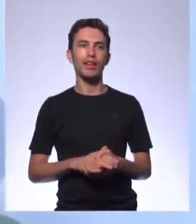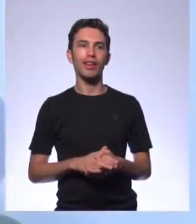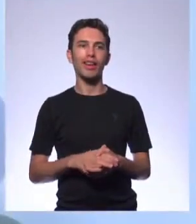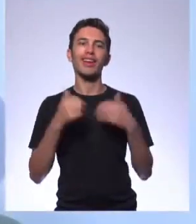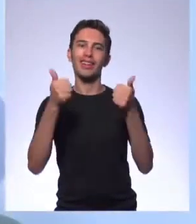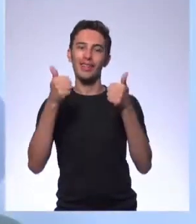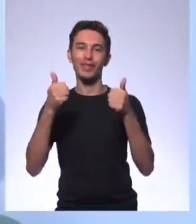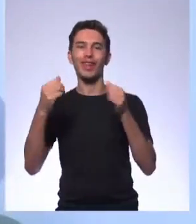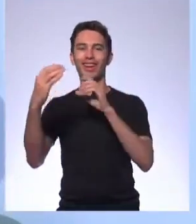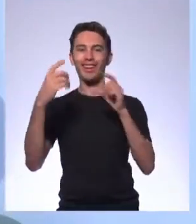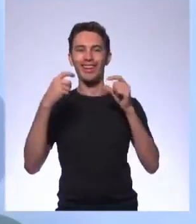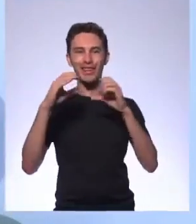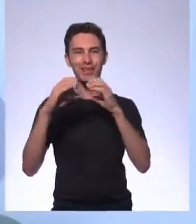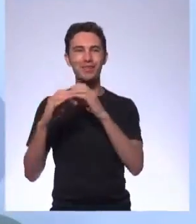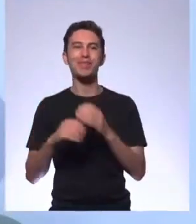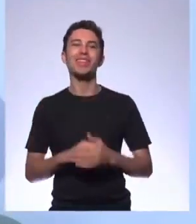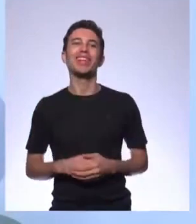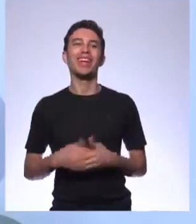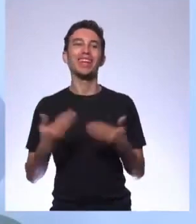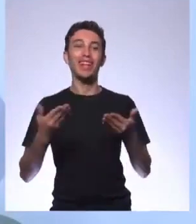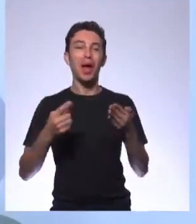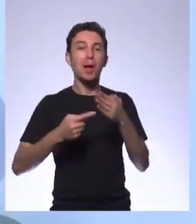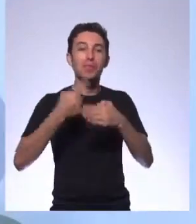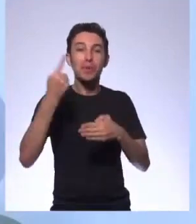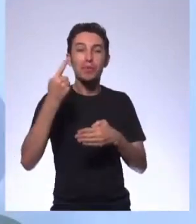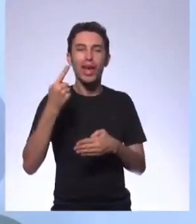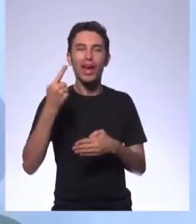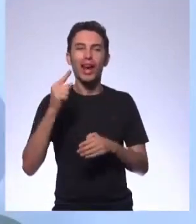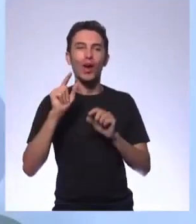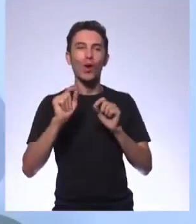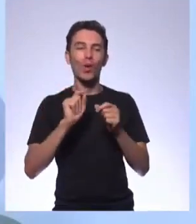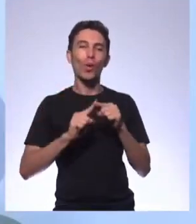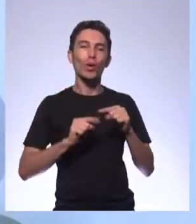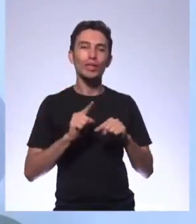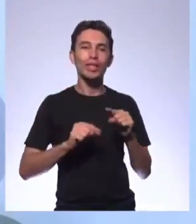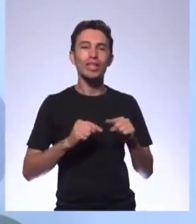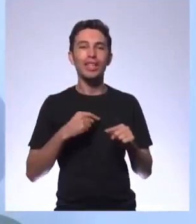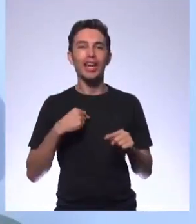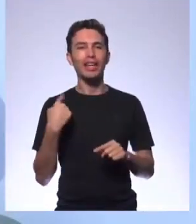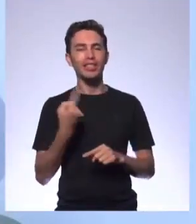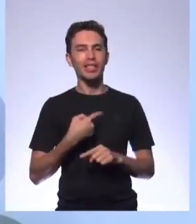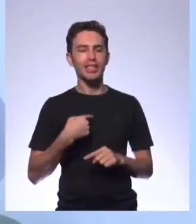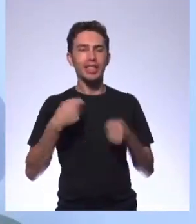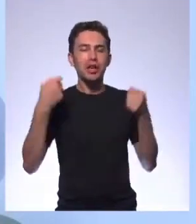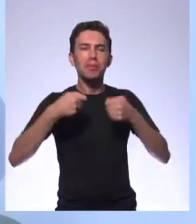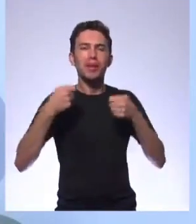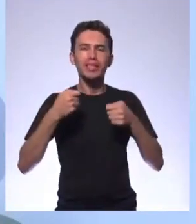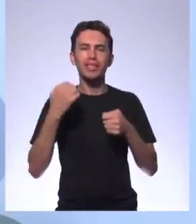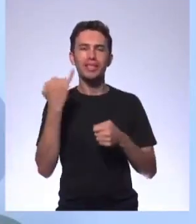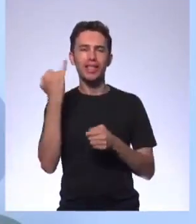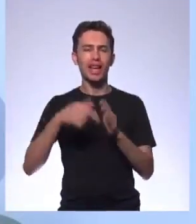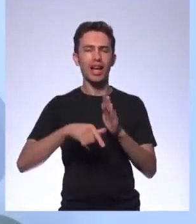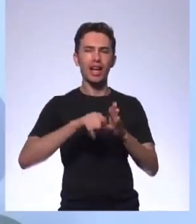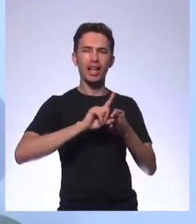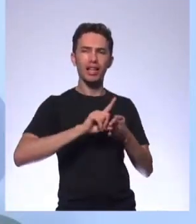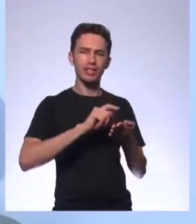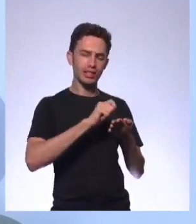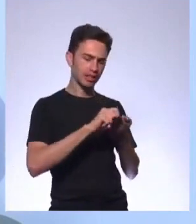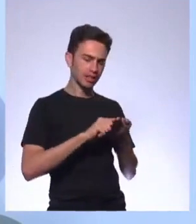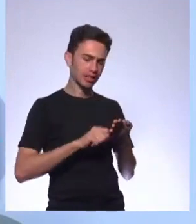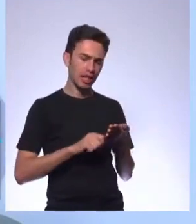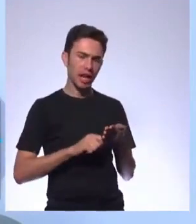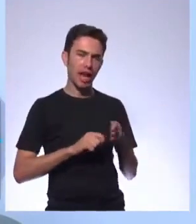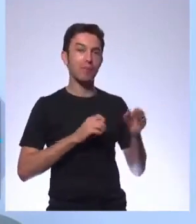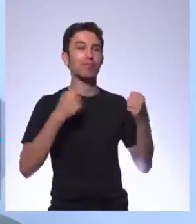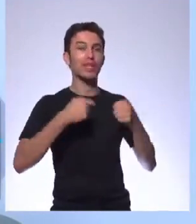Isso. obrigada. A primeira coisa que a gente precisa fazer antes de começar a escrever é